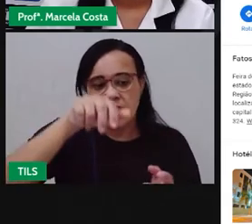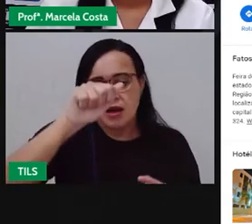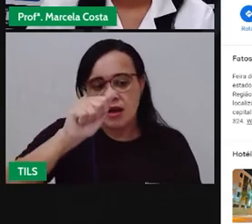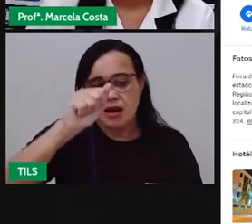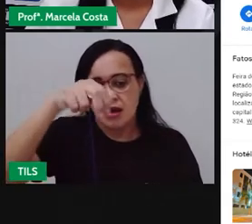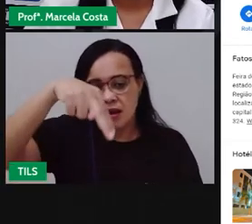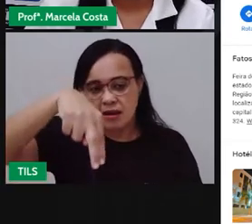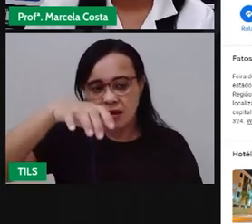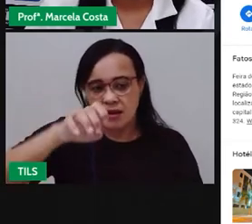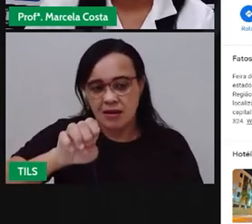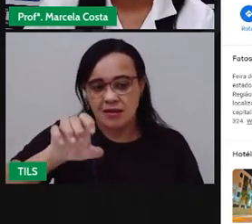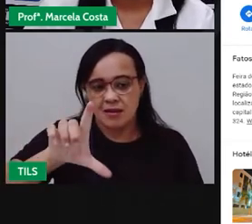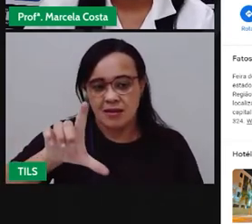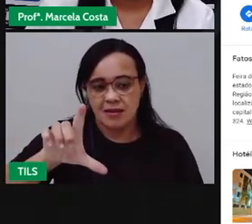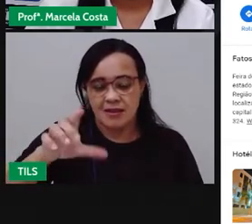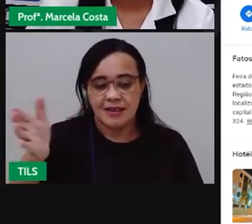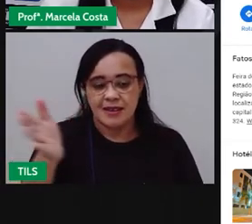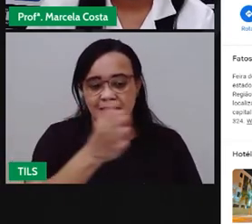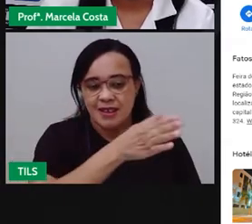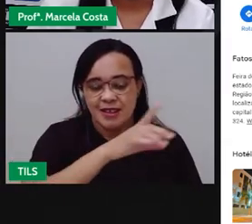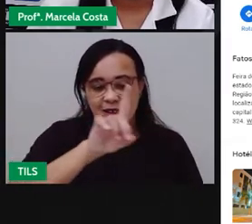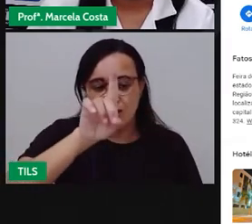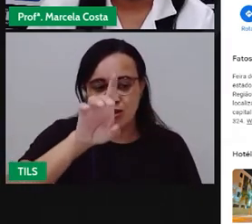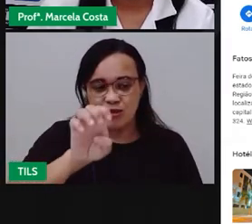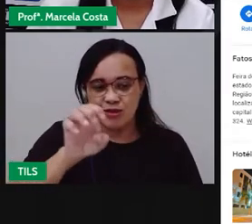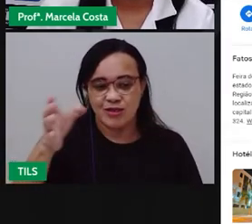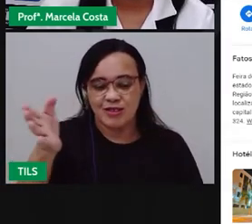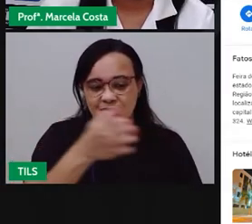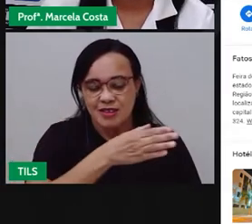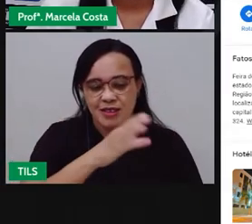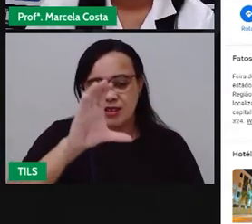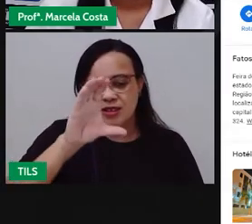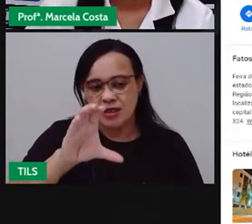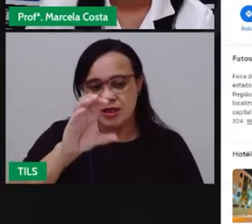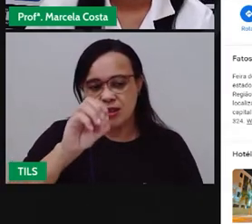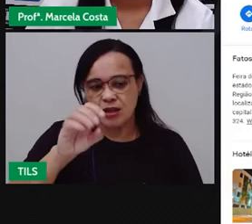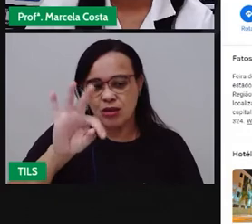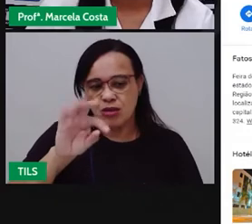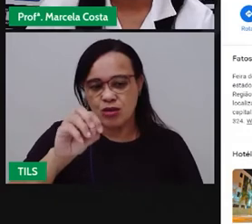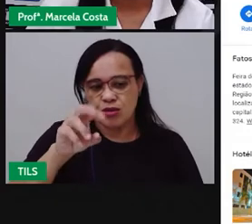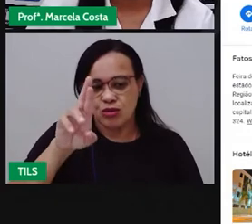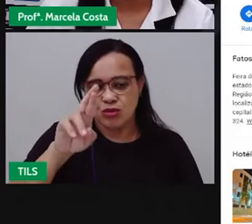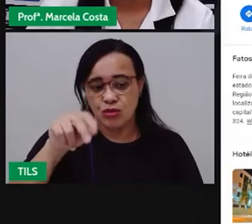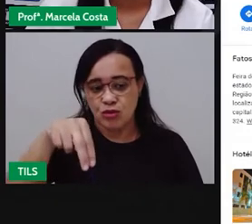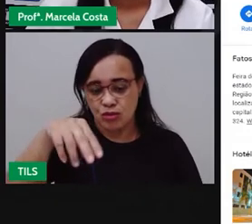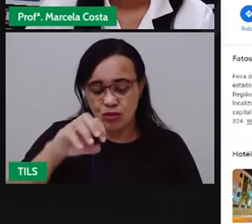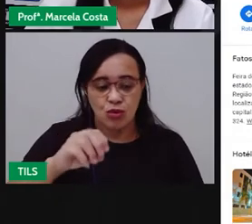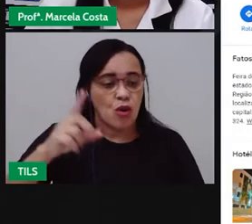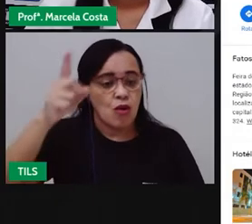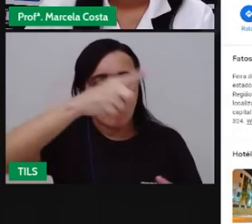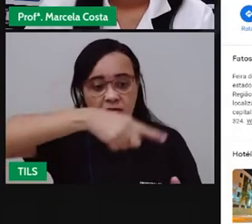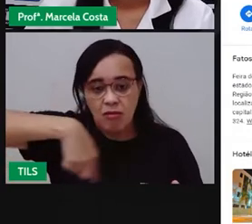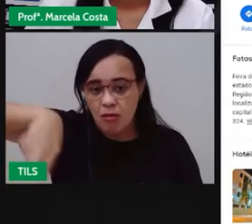do município, com bairros, com vários bairros centrais, como Mochila,